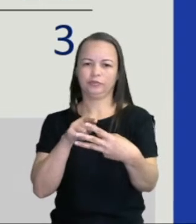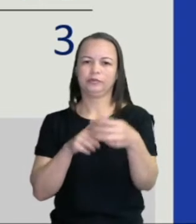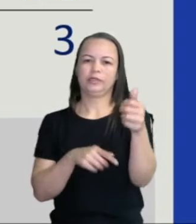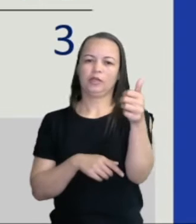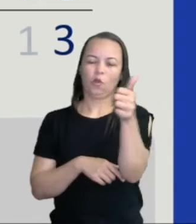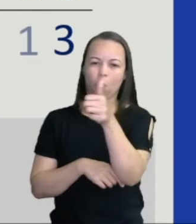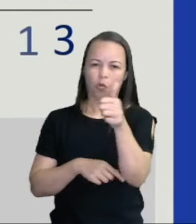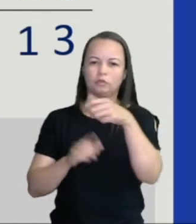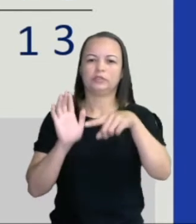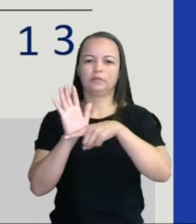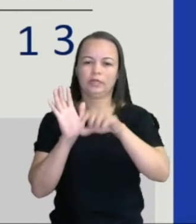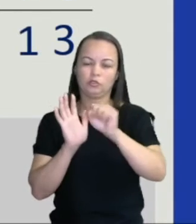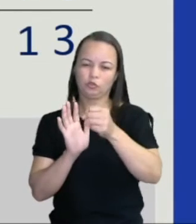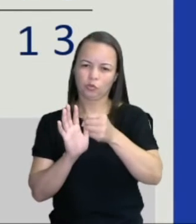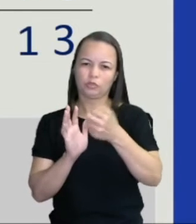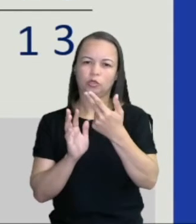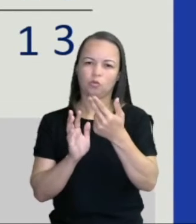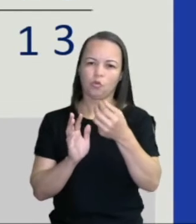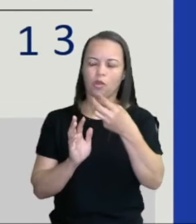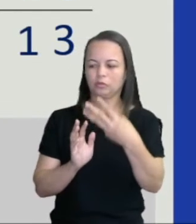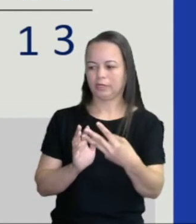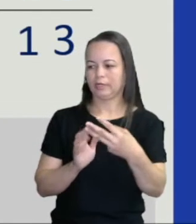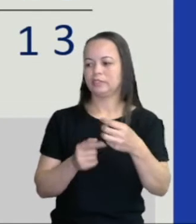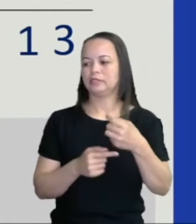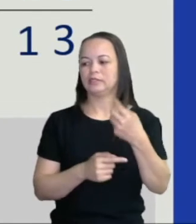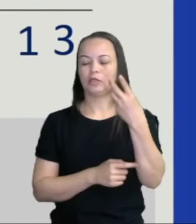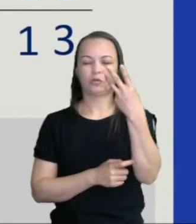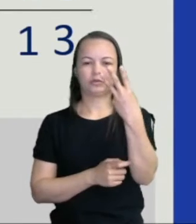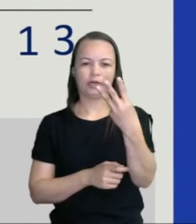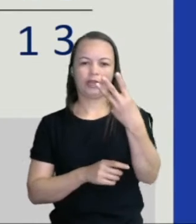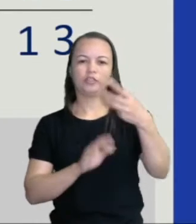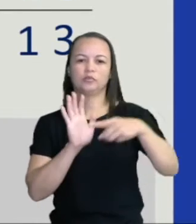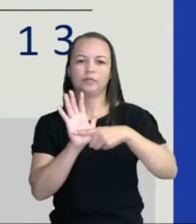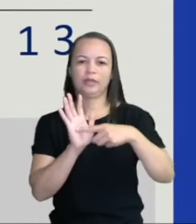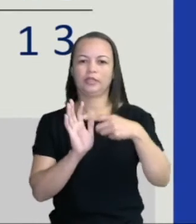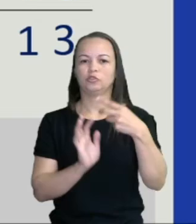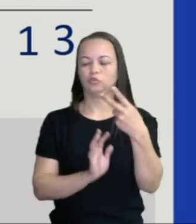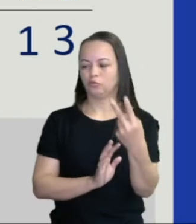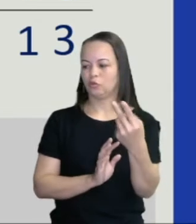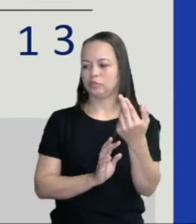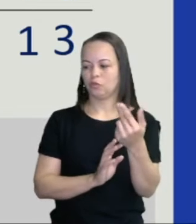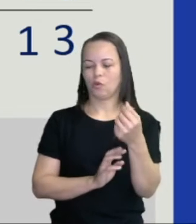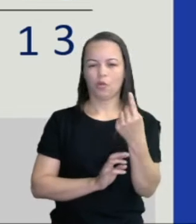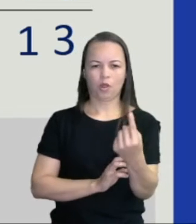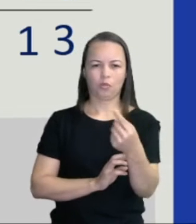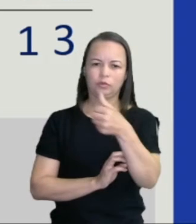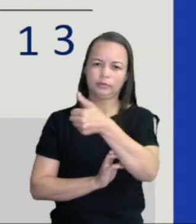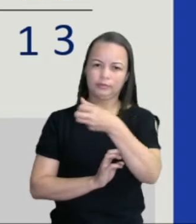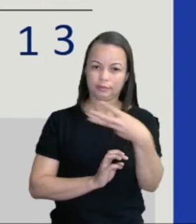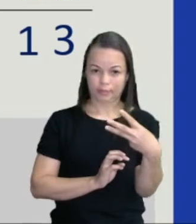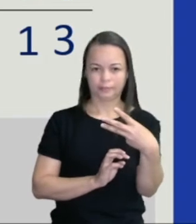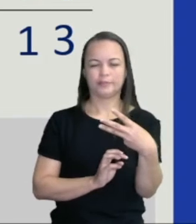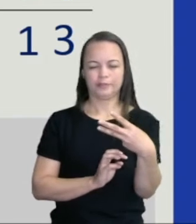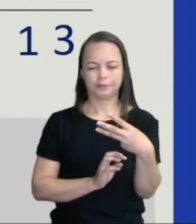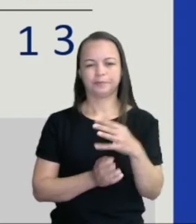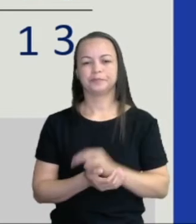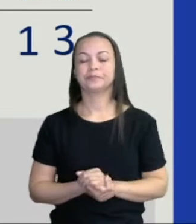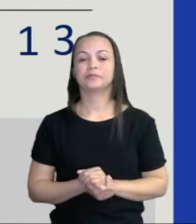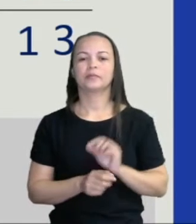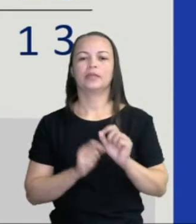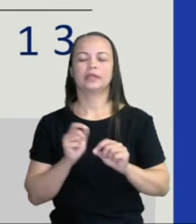menos 2. 3 menos 2, 1. E eu fico com a resposta 13. Beleza? Subtração, lembradinho, direitinho. Então, se liga aí.